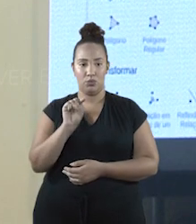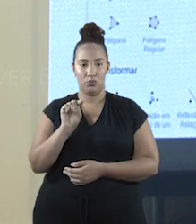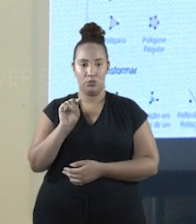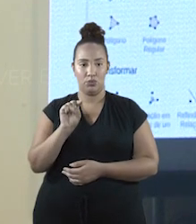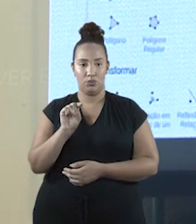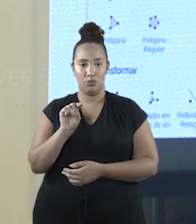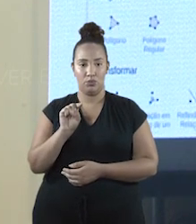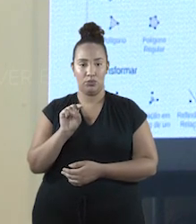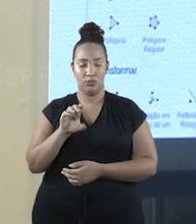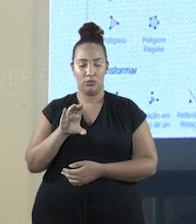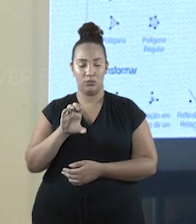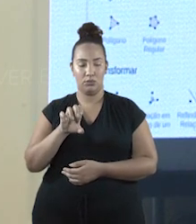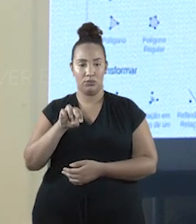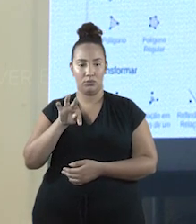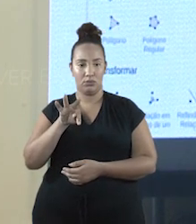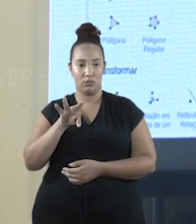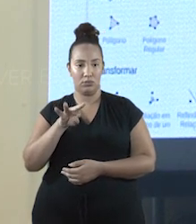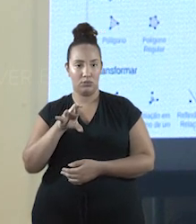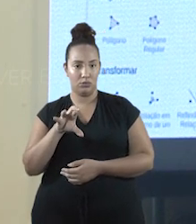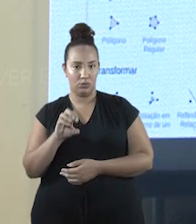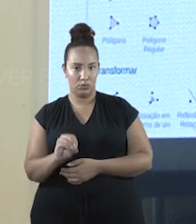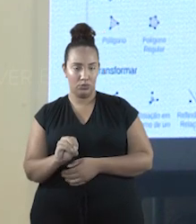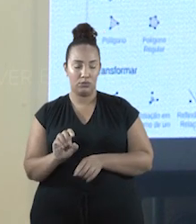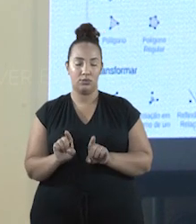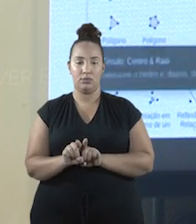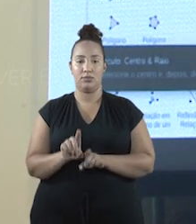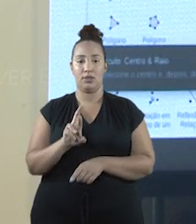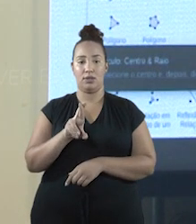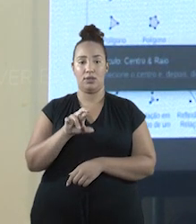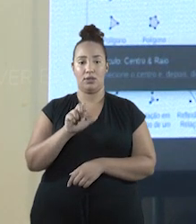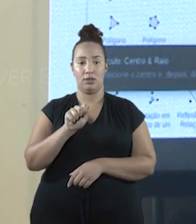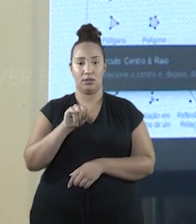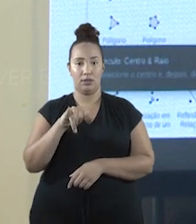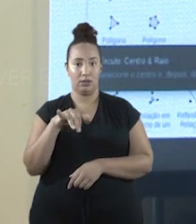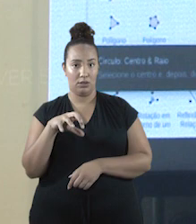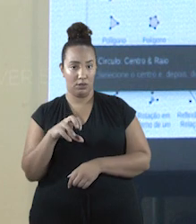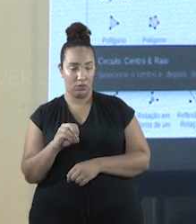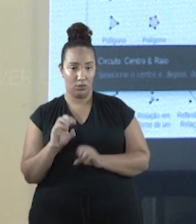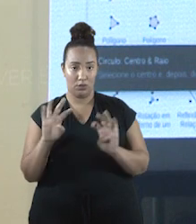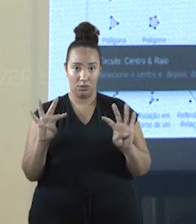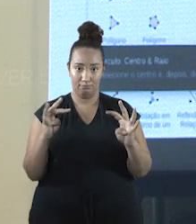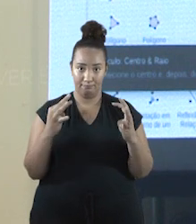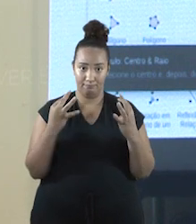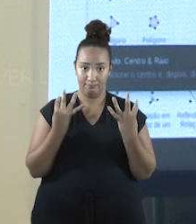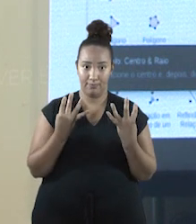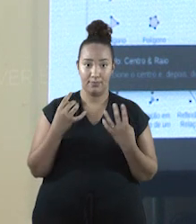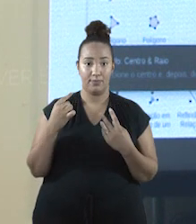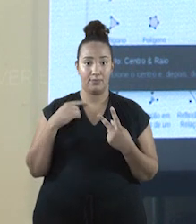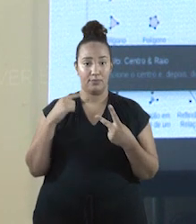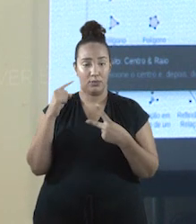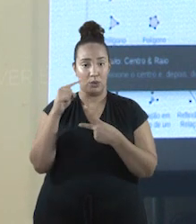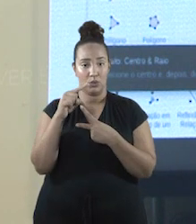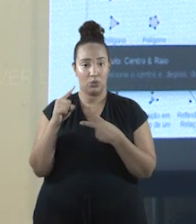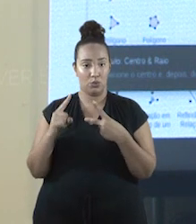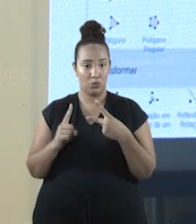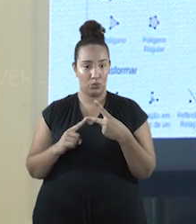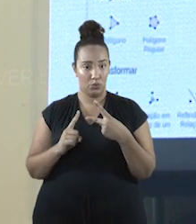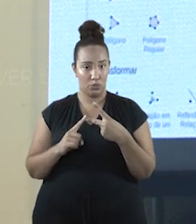centro e raio. Atenção aqui, temos duas opções,